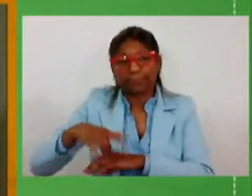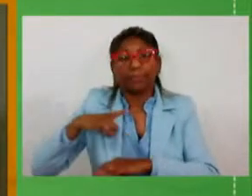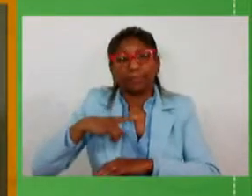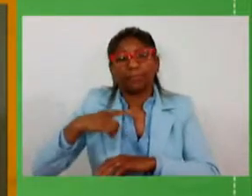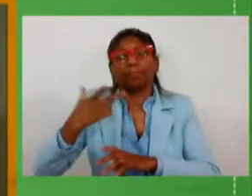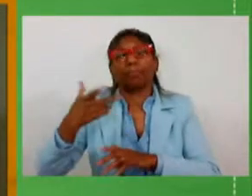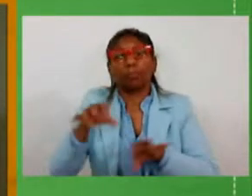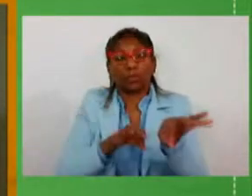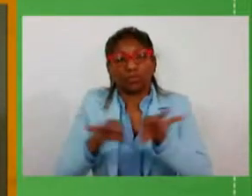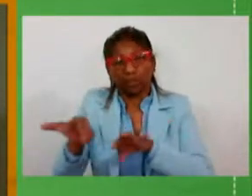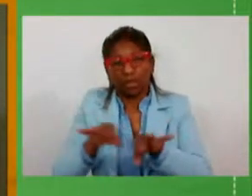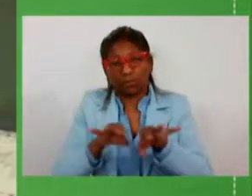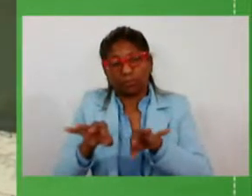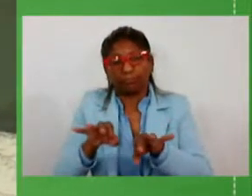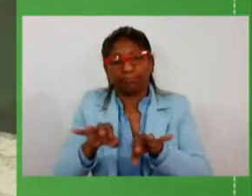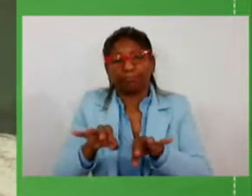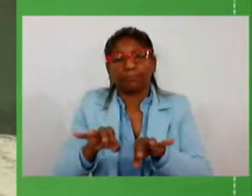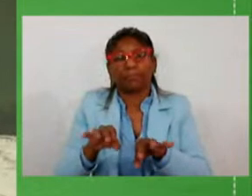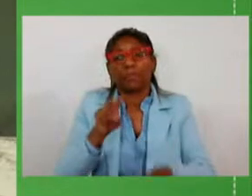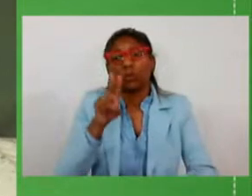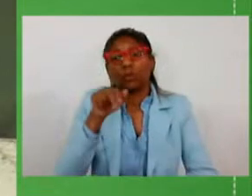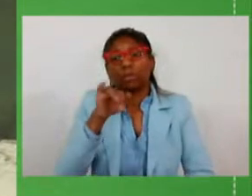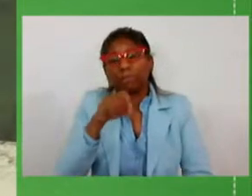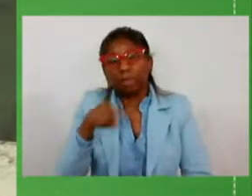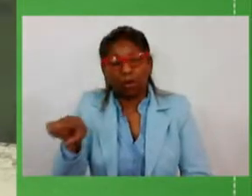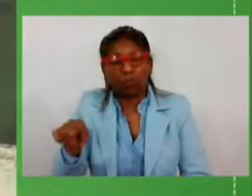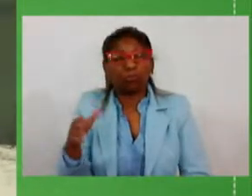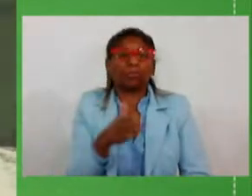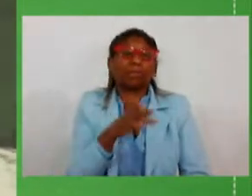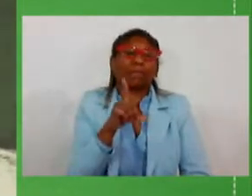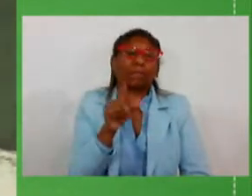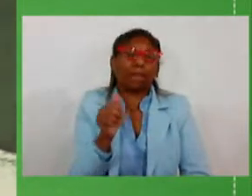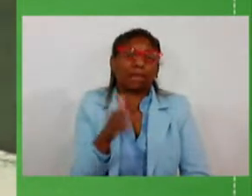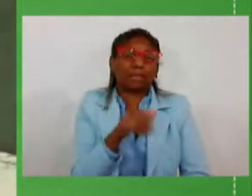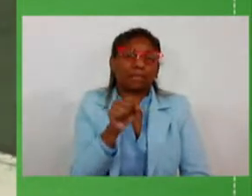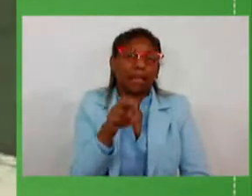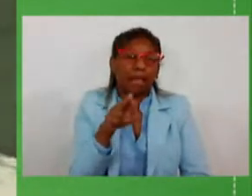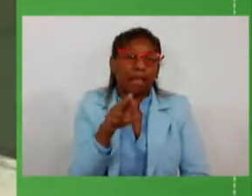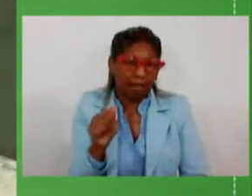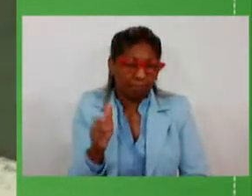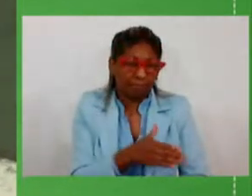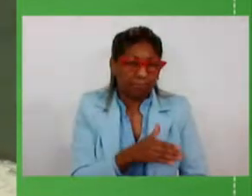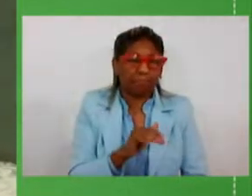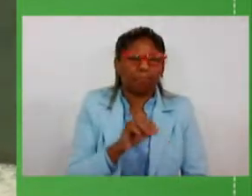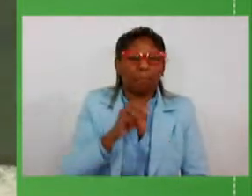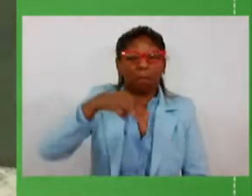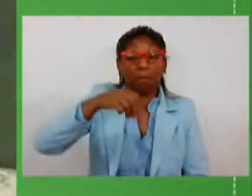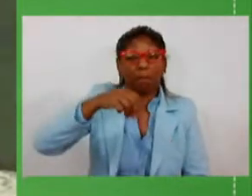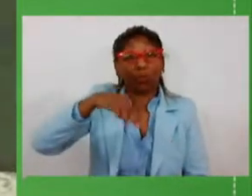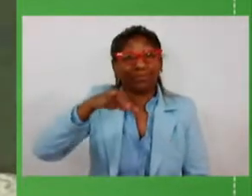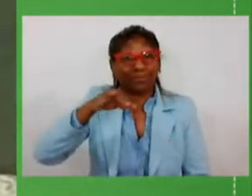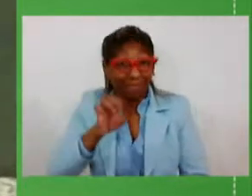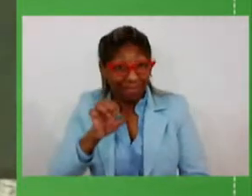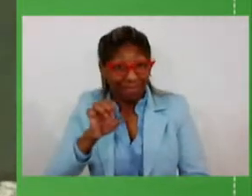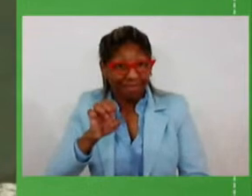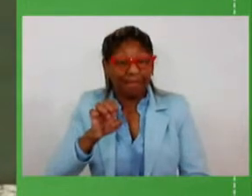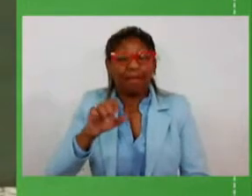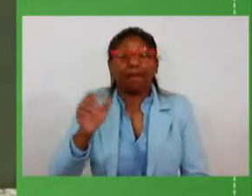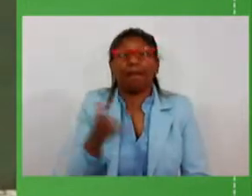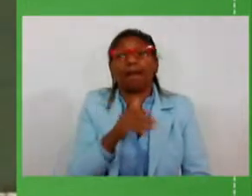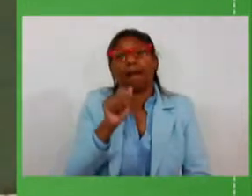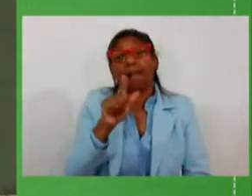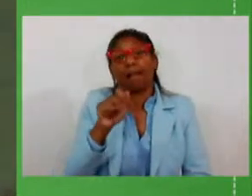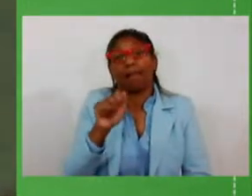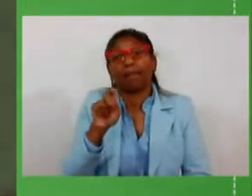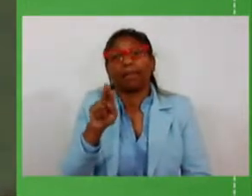contemplam União da Serra Pinhal da Serra Monte Alegre dos Campos totalizando 1 milhão 450 mil reais